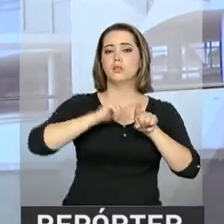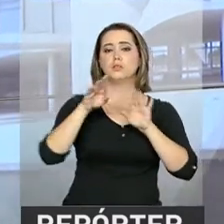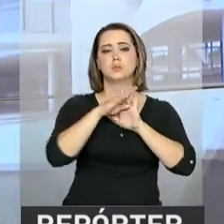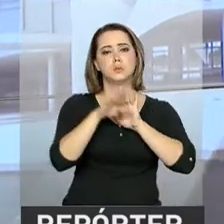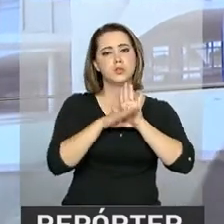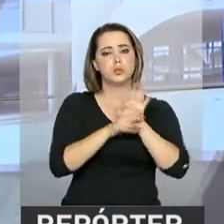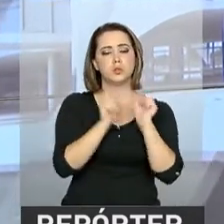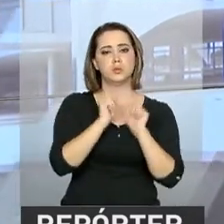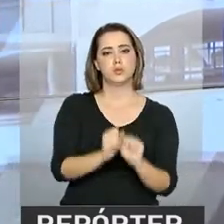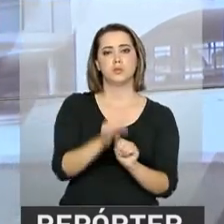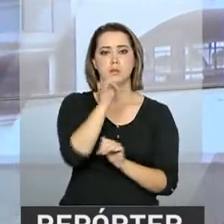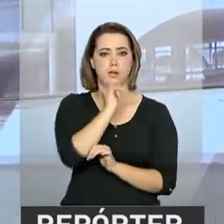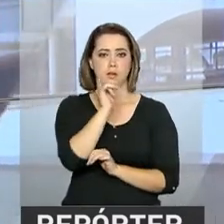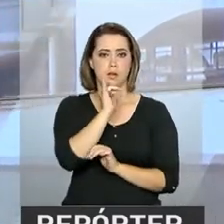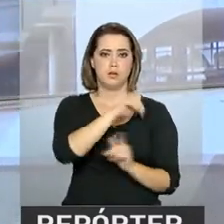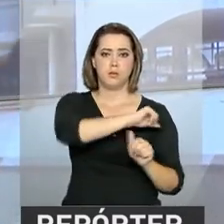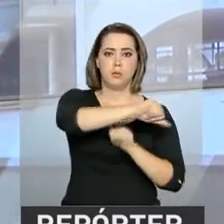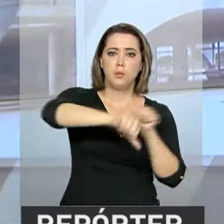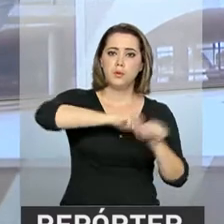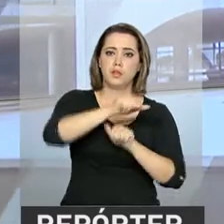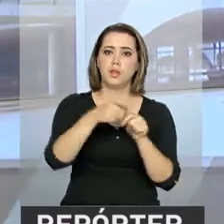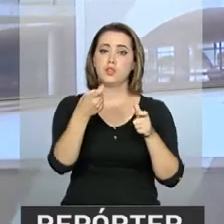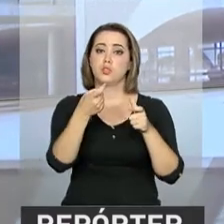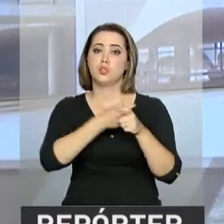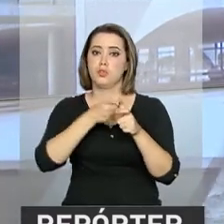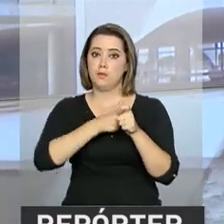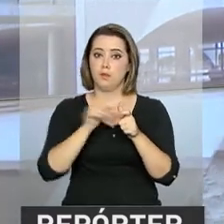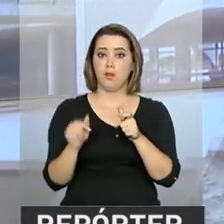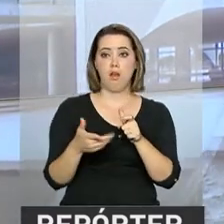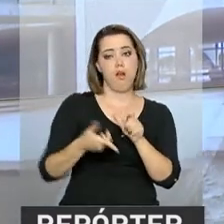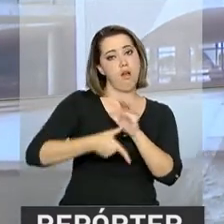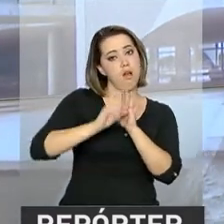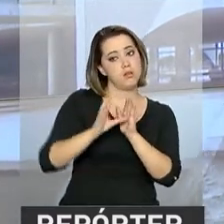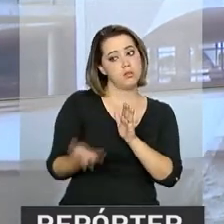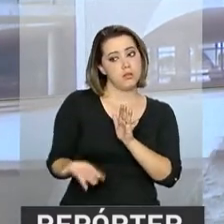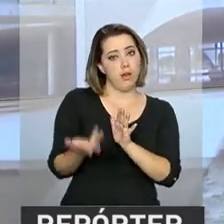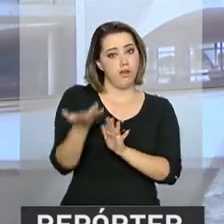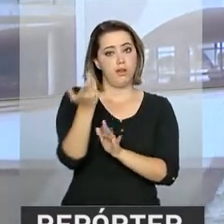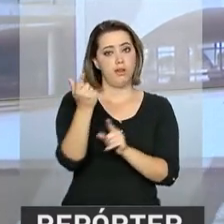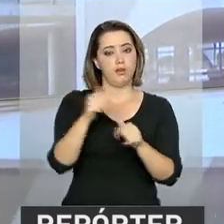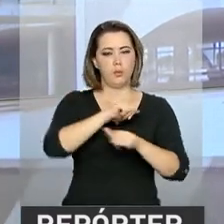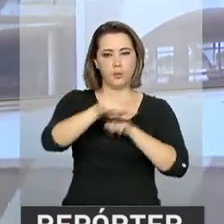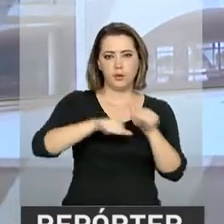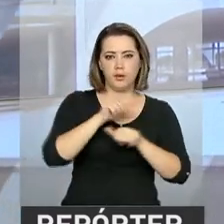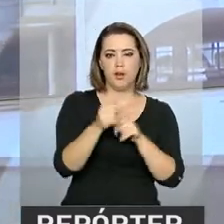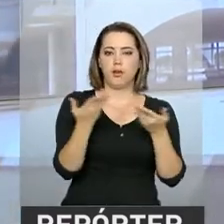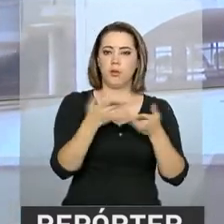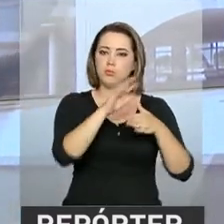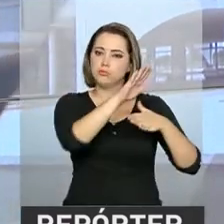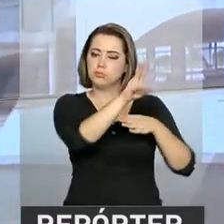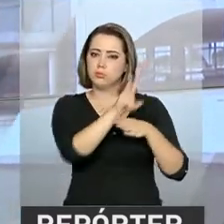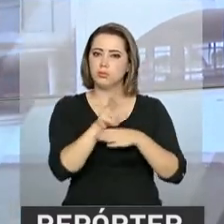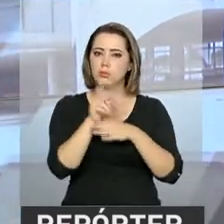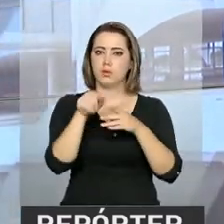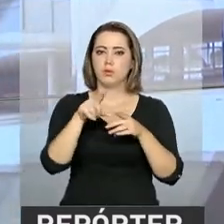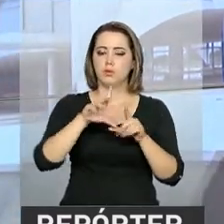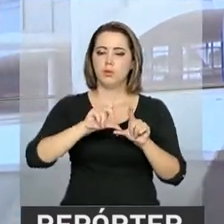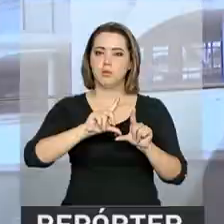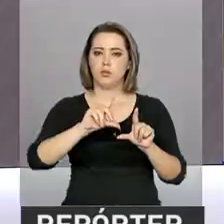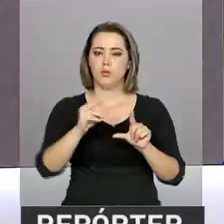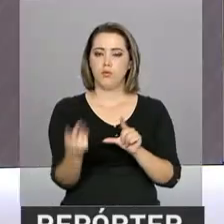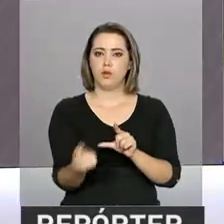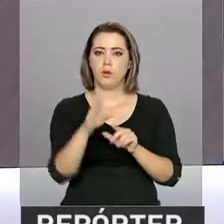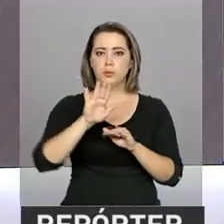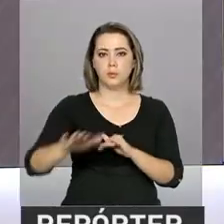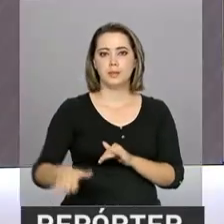permitir, por exemplo, a migração de dívidas mais caras, como as de cartão de crédito, para uma modalidade mais barata.